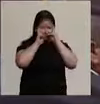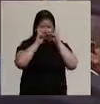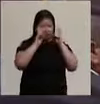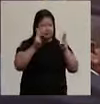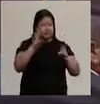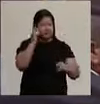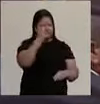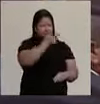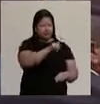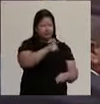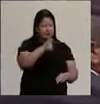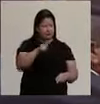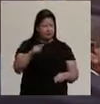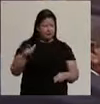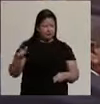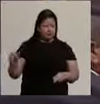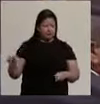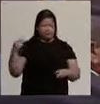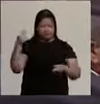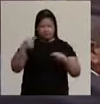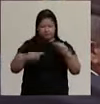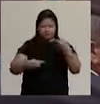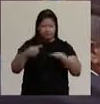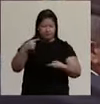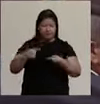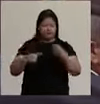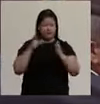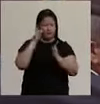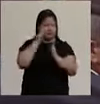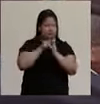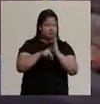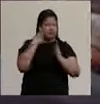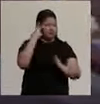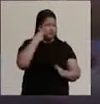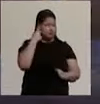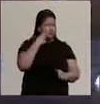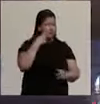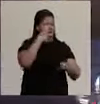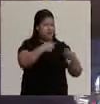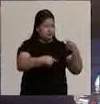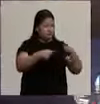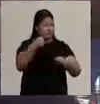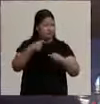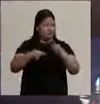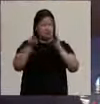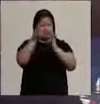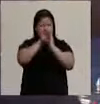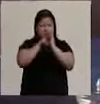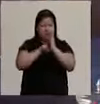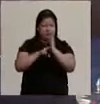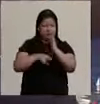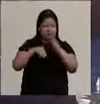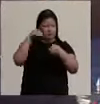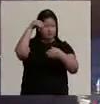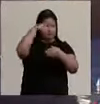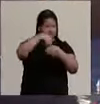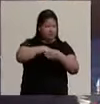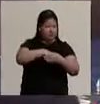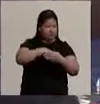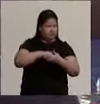Só que nós estamos em discussão do projeto. O vereador pode discutir, está no regimento interno.